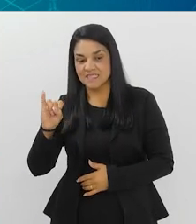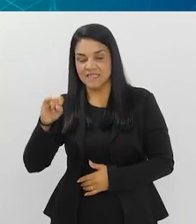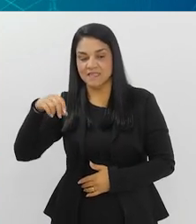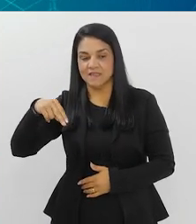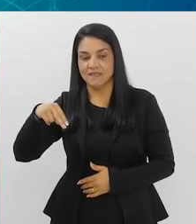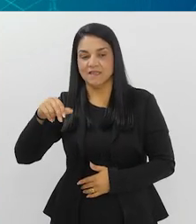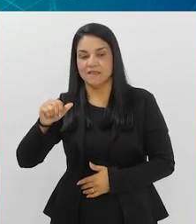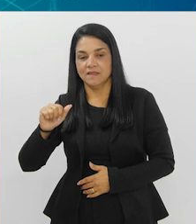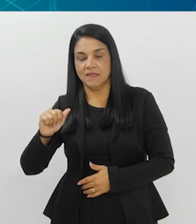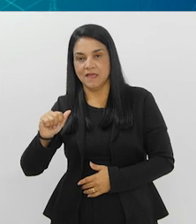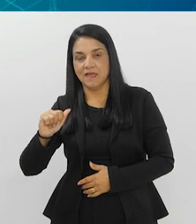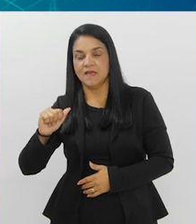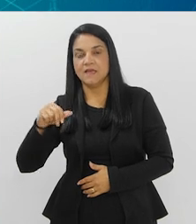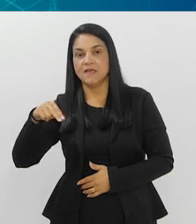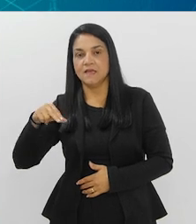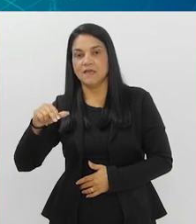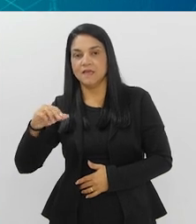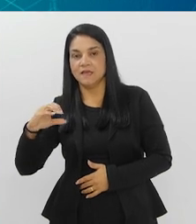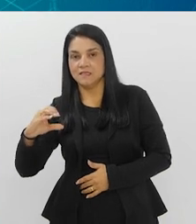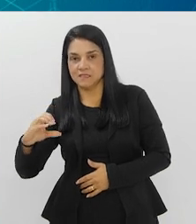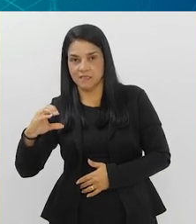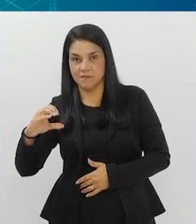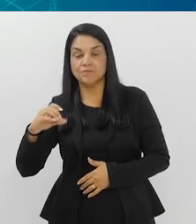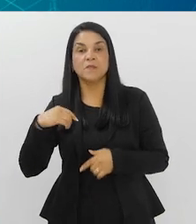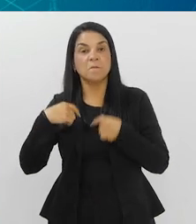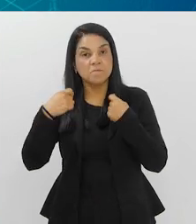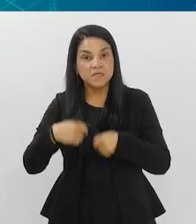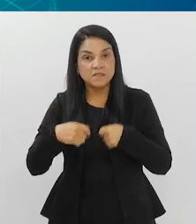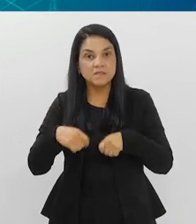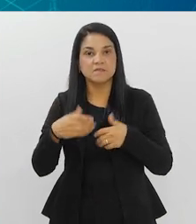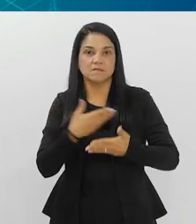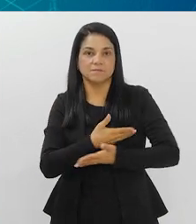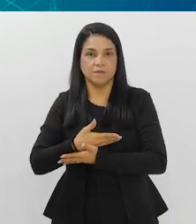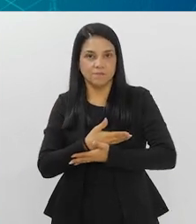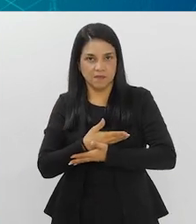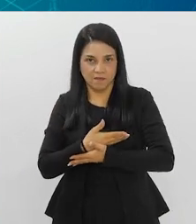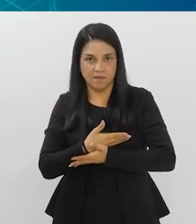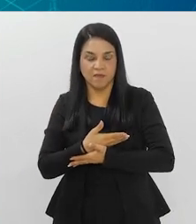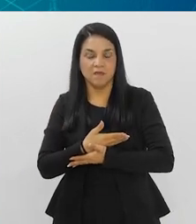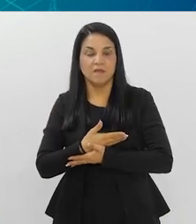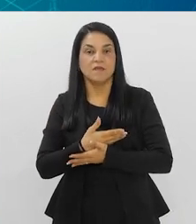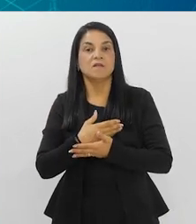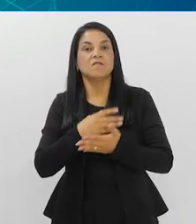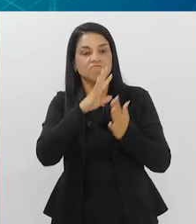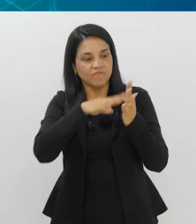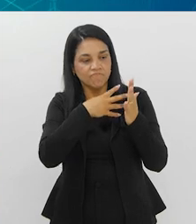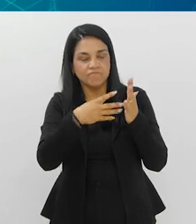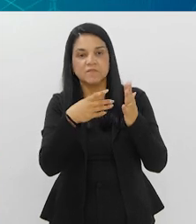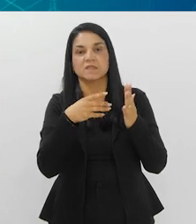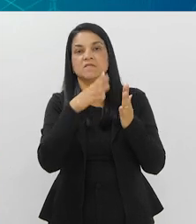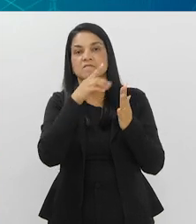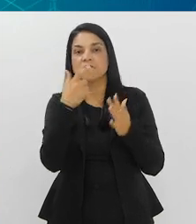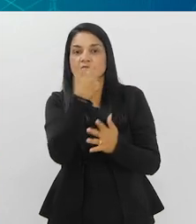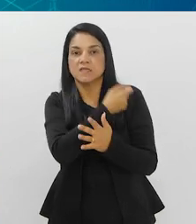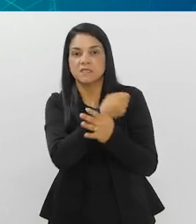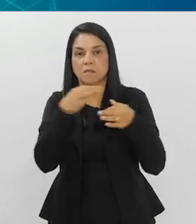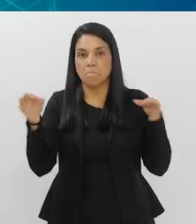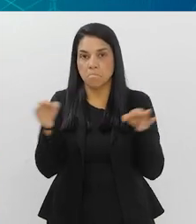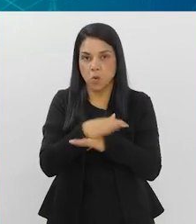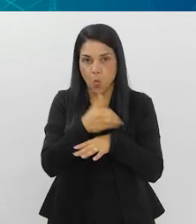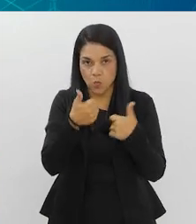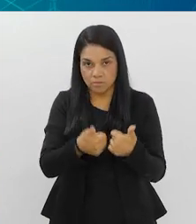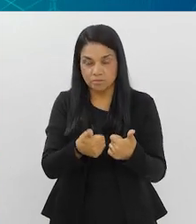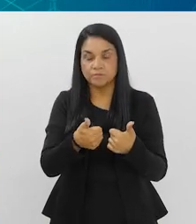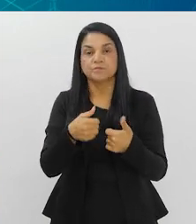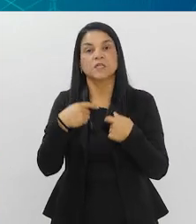alinhada com o sistema de nascido vivo. Então, a não vai perder nenhum, nenhuma paciente por falta de cobertura. Então, isso